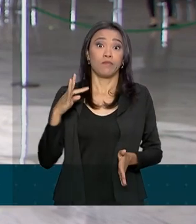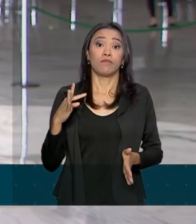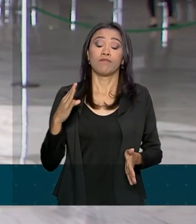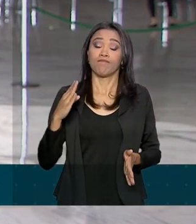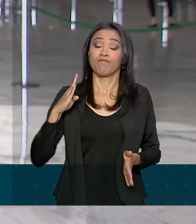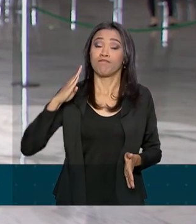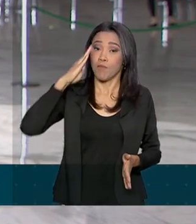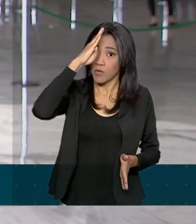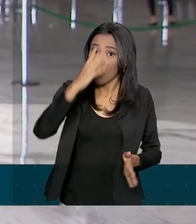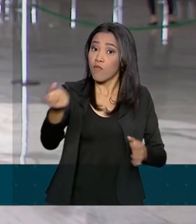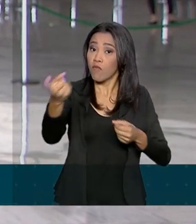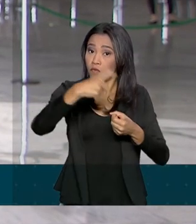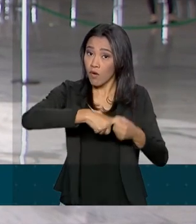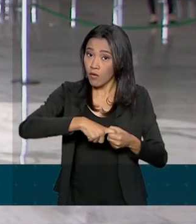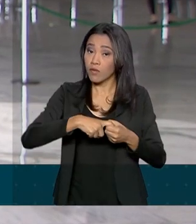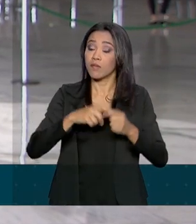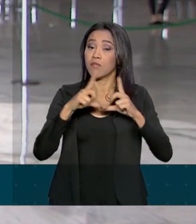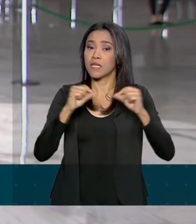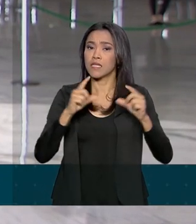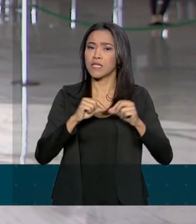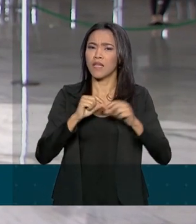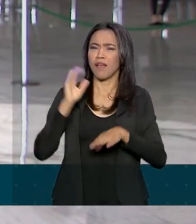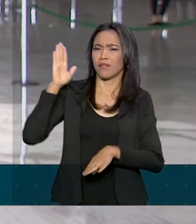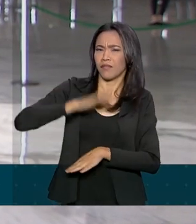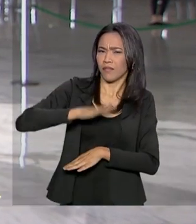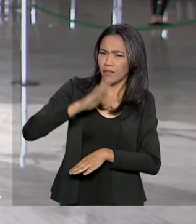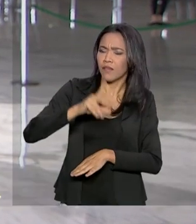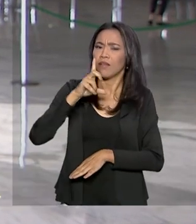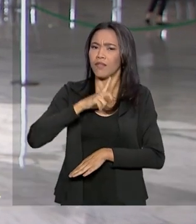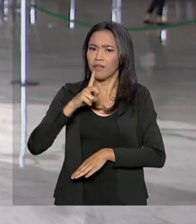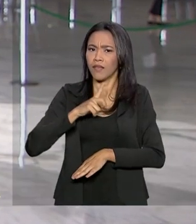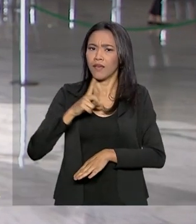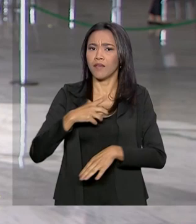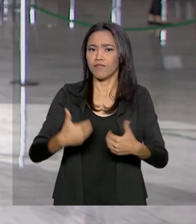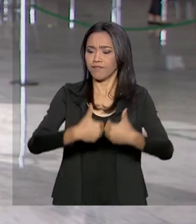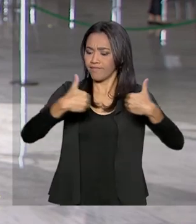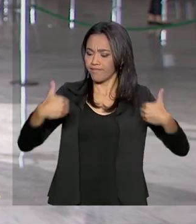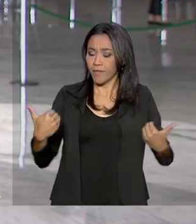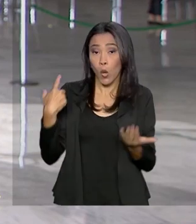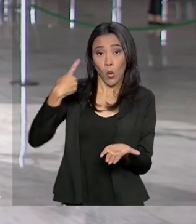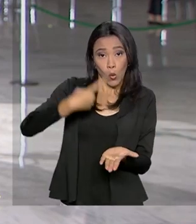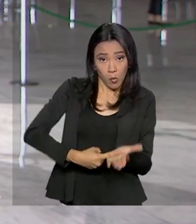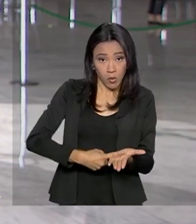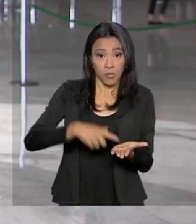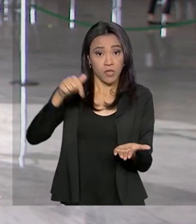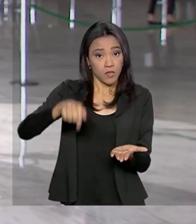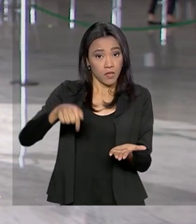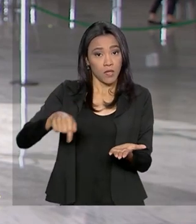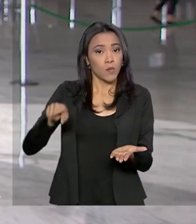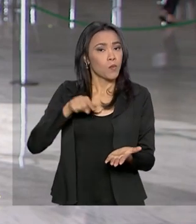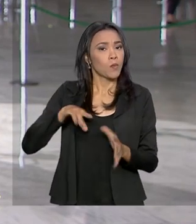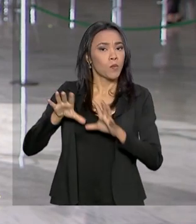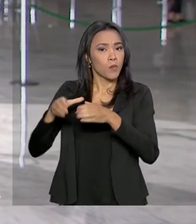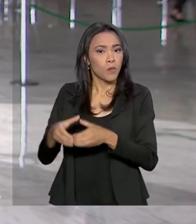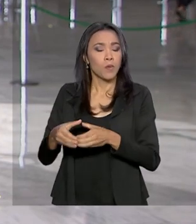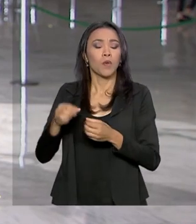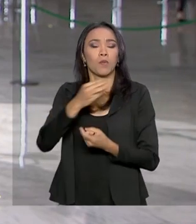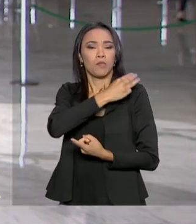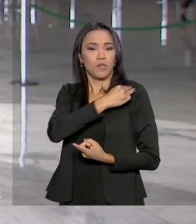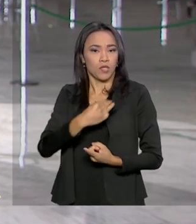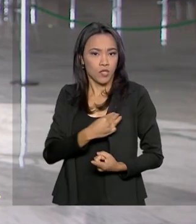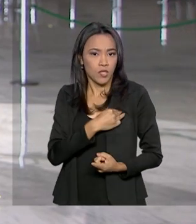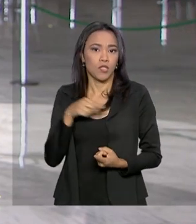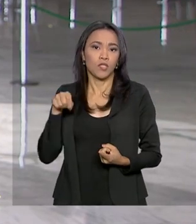Brasília no início da tarde e ele se encontra em agendas separadas aqui no Palácio do Planalto com os ministros Gustavo Canuto, do